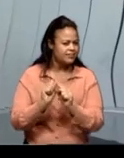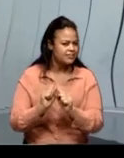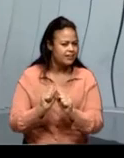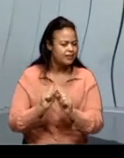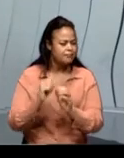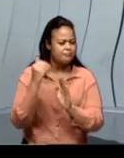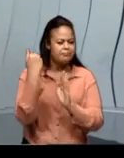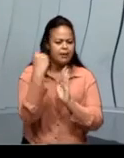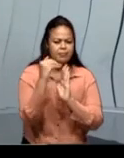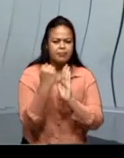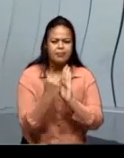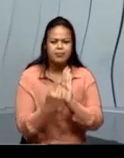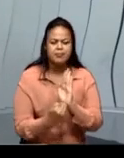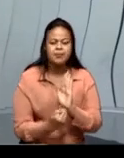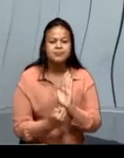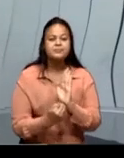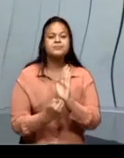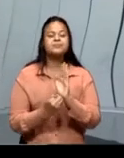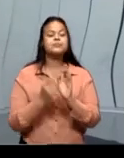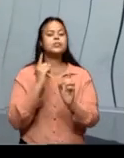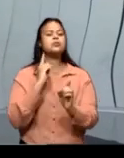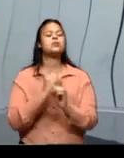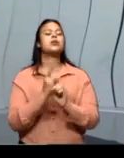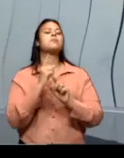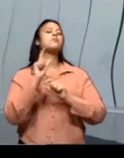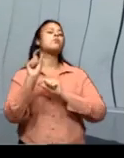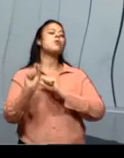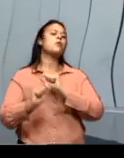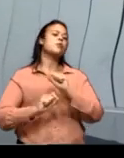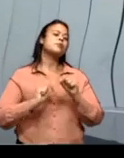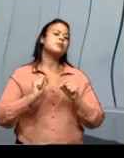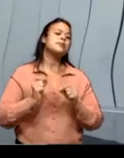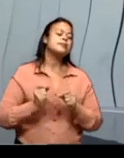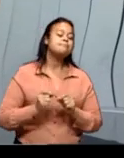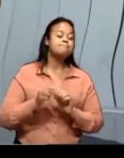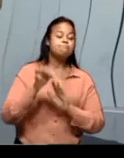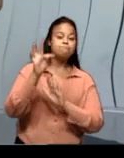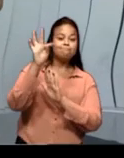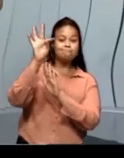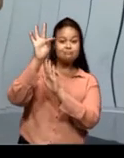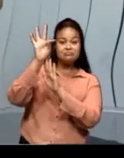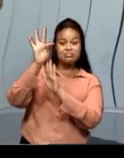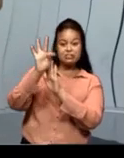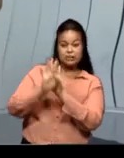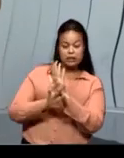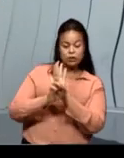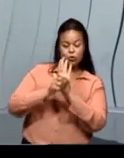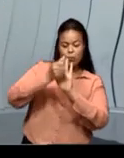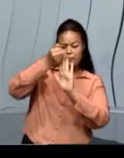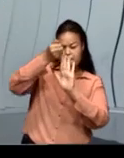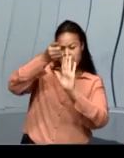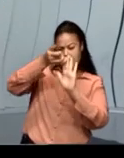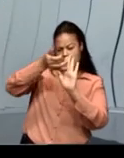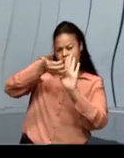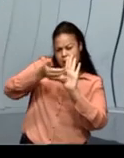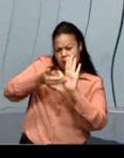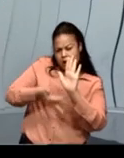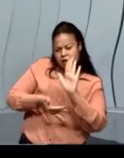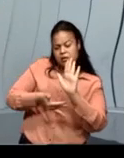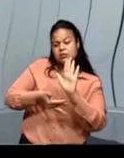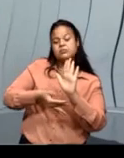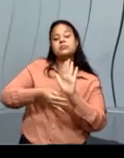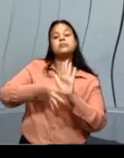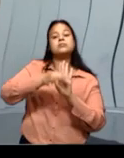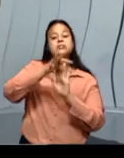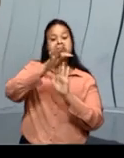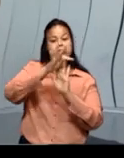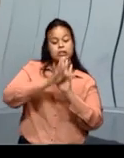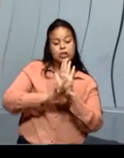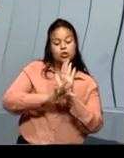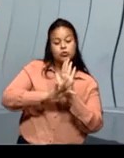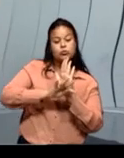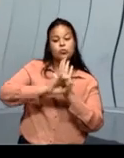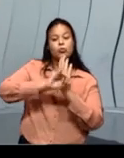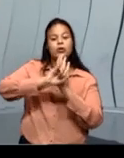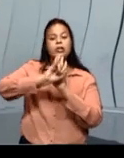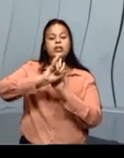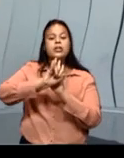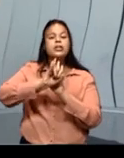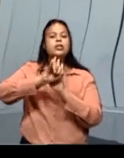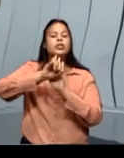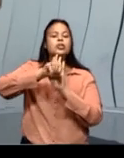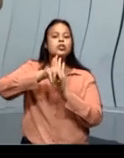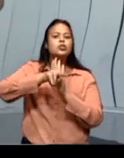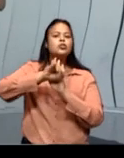que nós encontramos? Ah, eu encontro o texto descritivo, eu encontro o texto injuntivo.